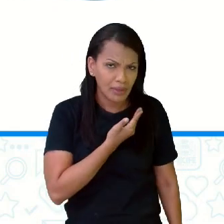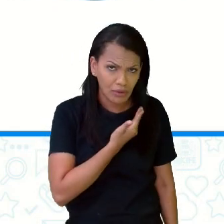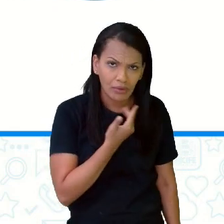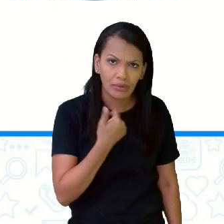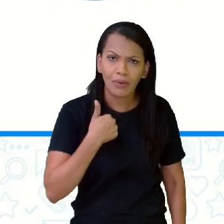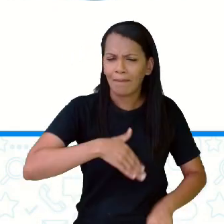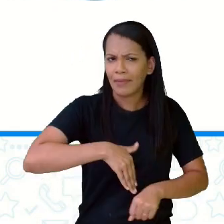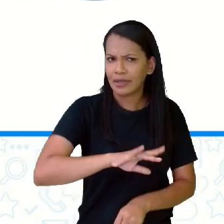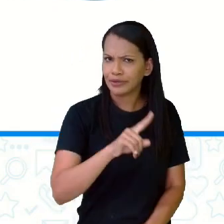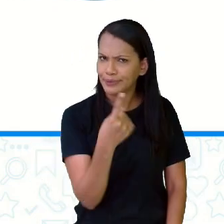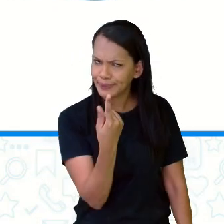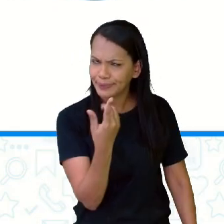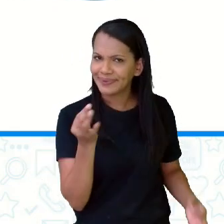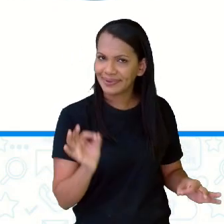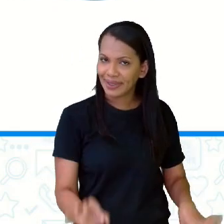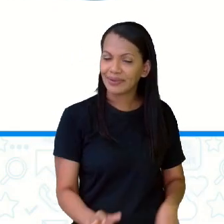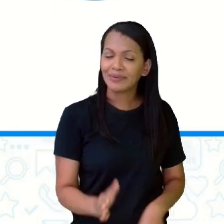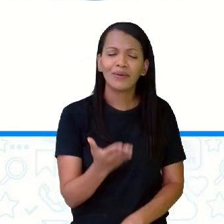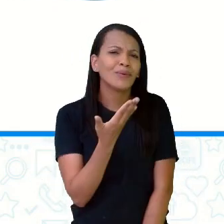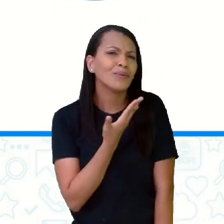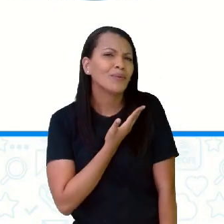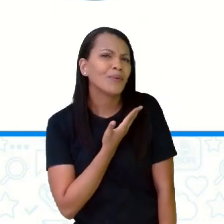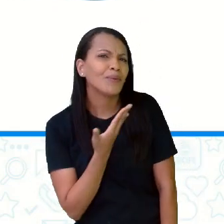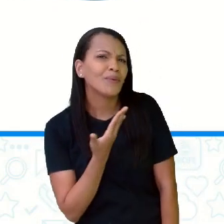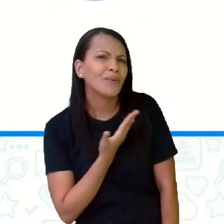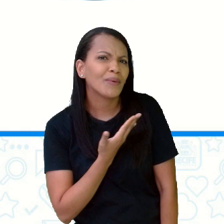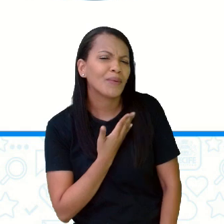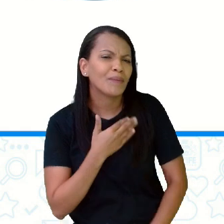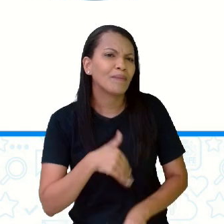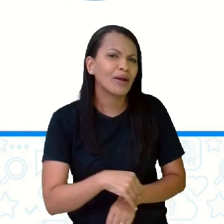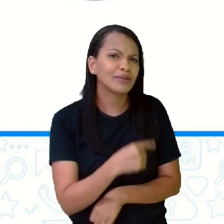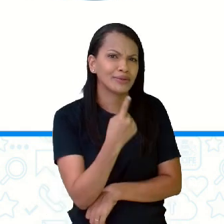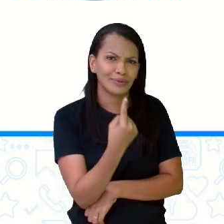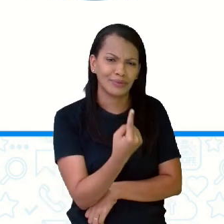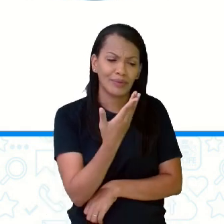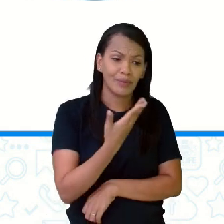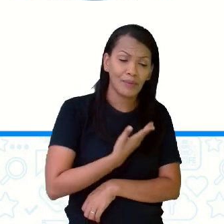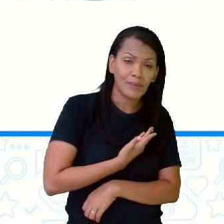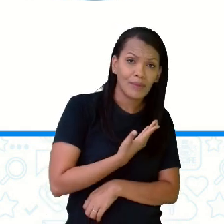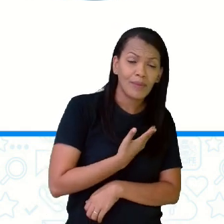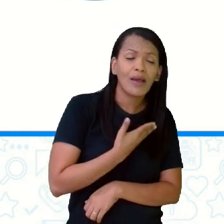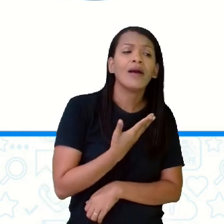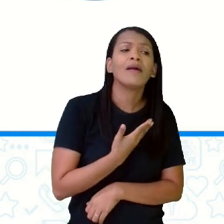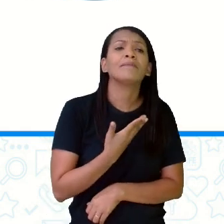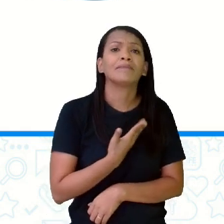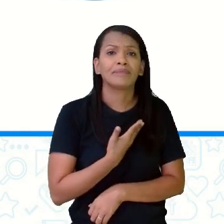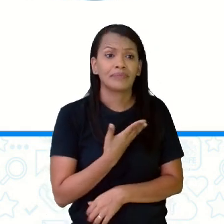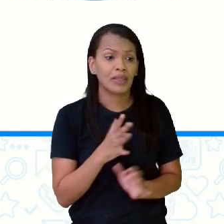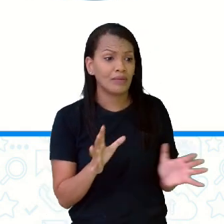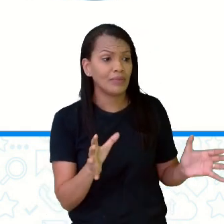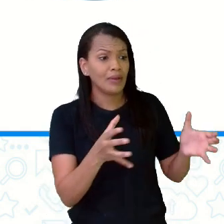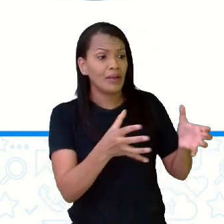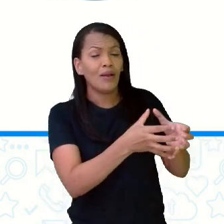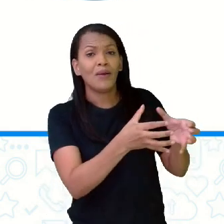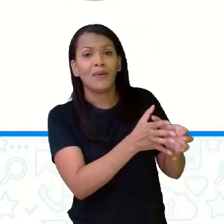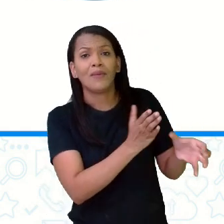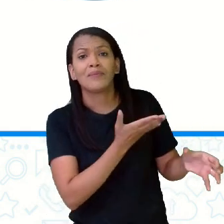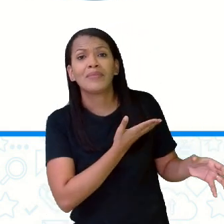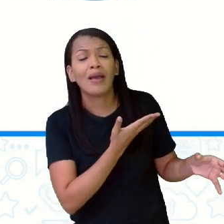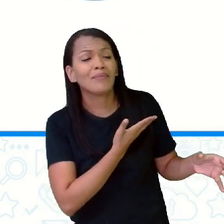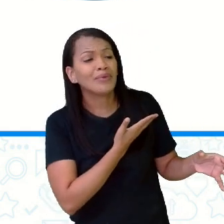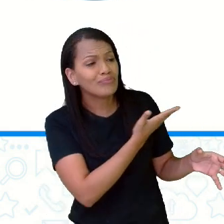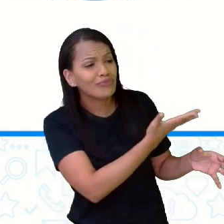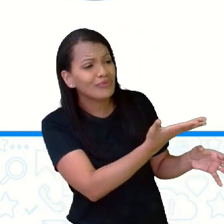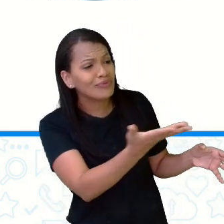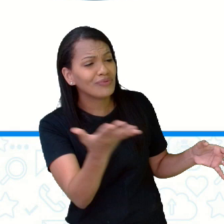Mais de uma pessoa aí é o meu amigo, mais de uma pessoa aí é minha amiga. Então, eu chamo de a minha galera, a roda de